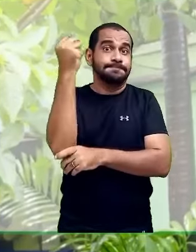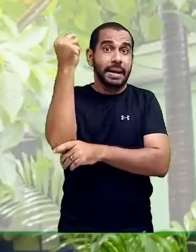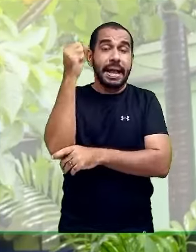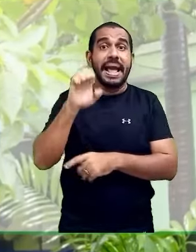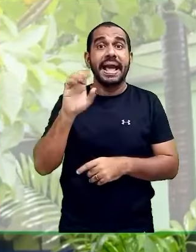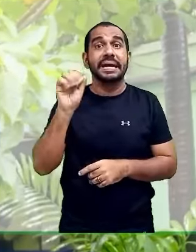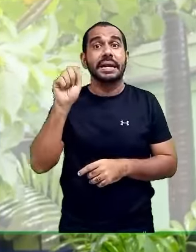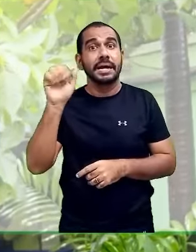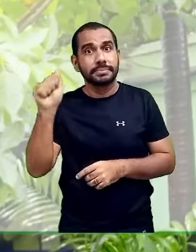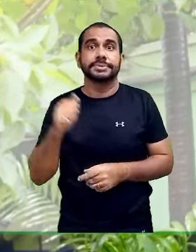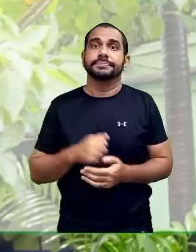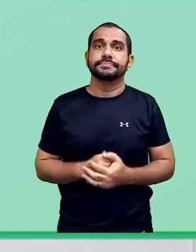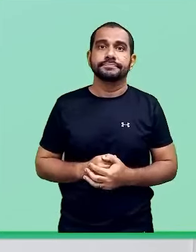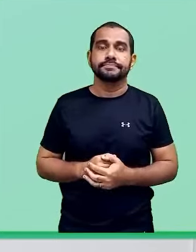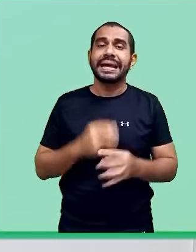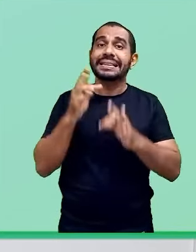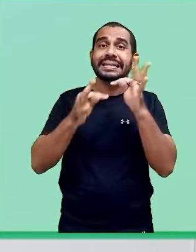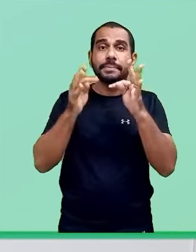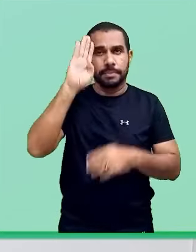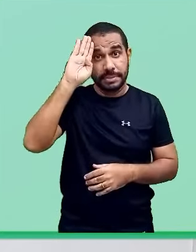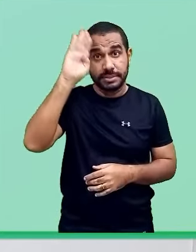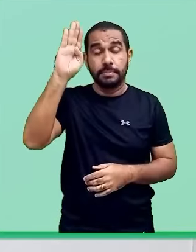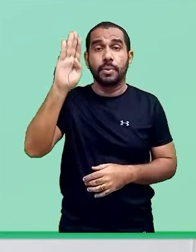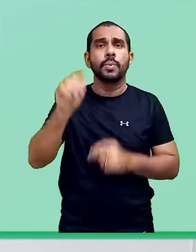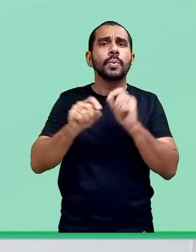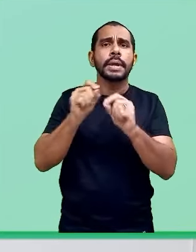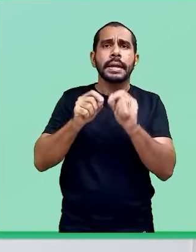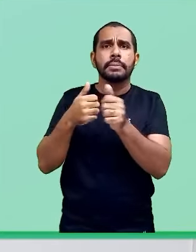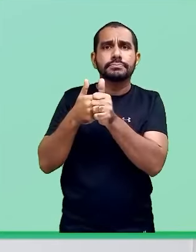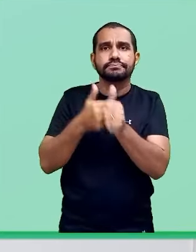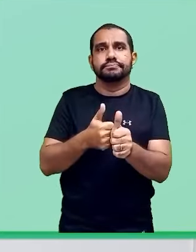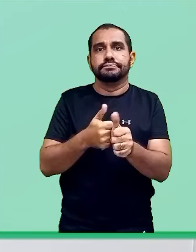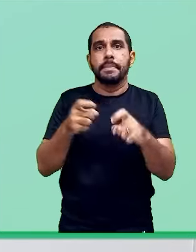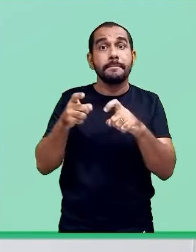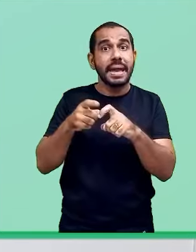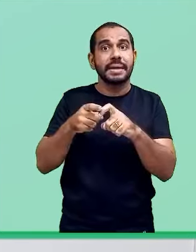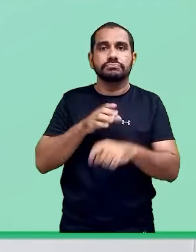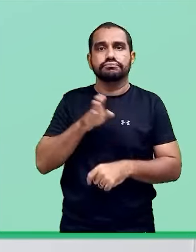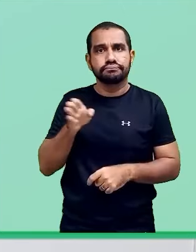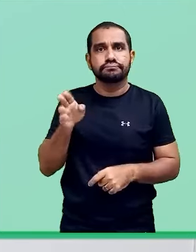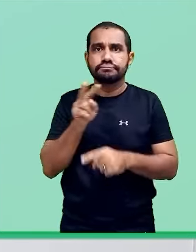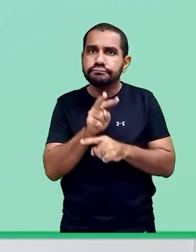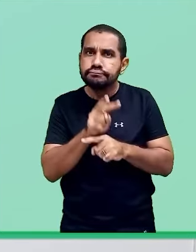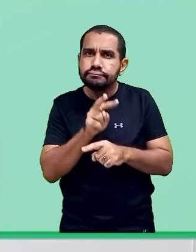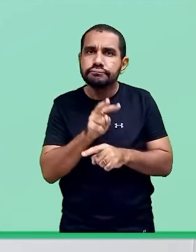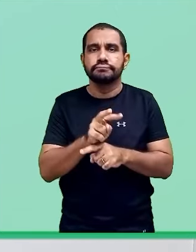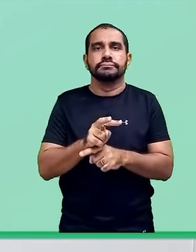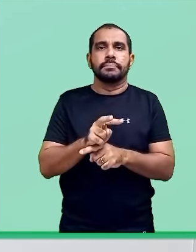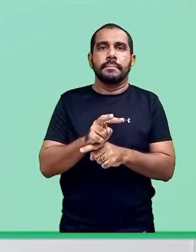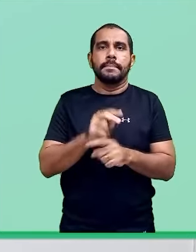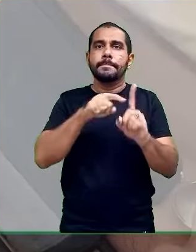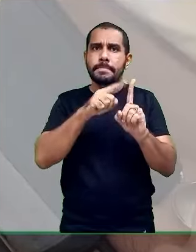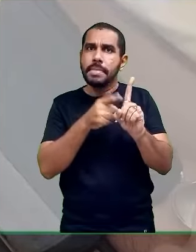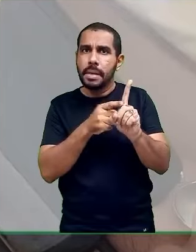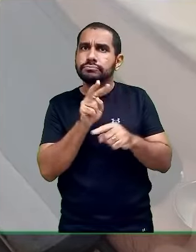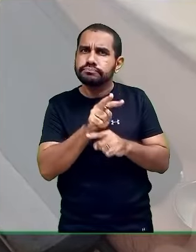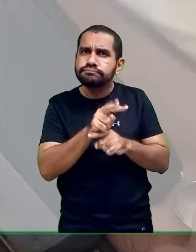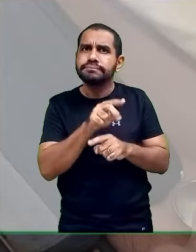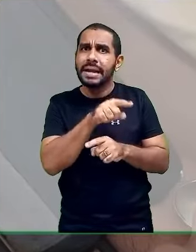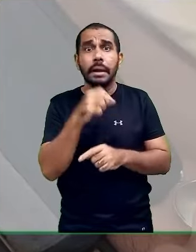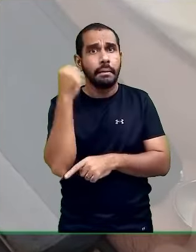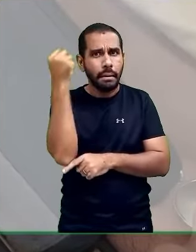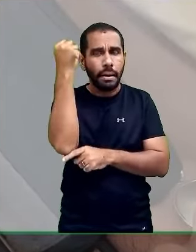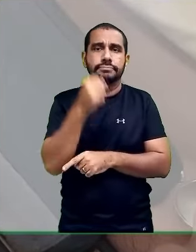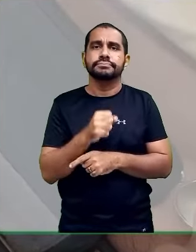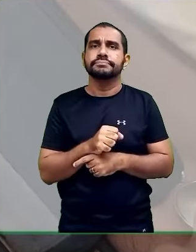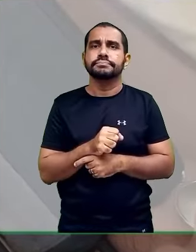por forma grave da doença. O principal tratamento consiste no acompanhamento correto dessa gestante no pré-natal